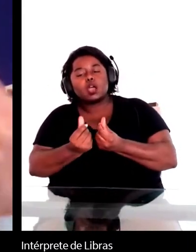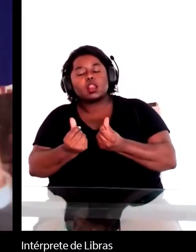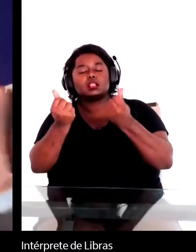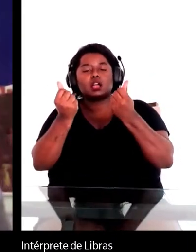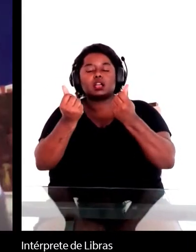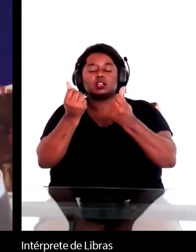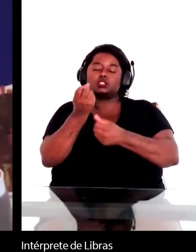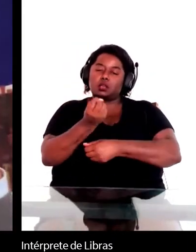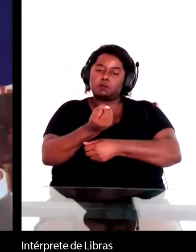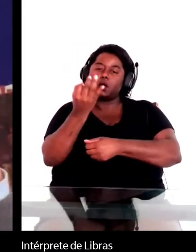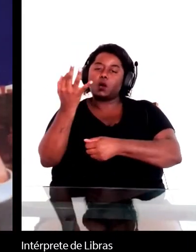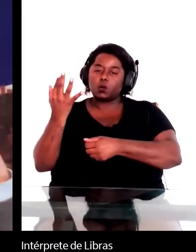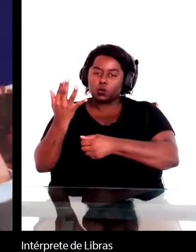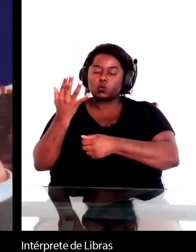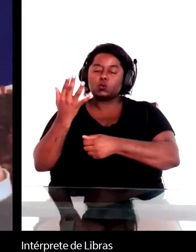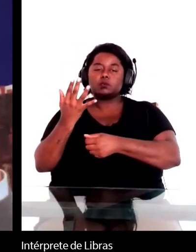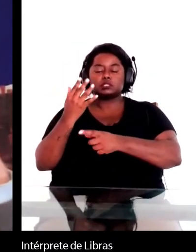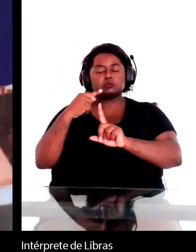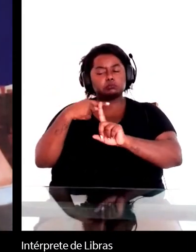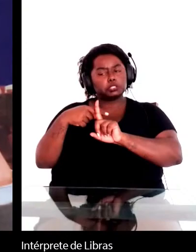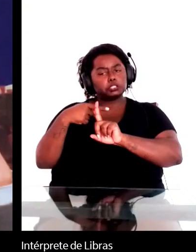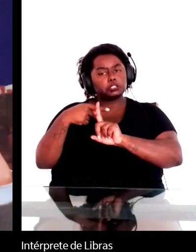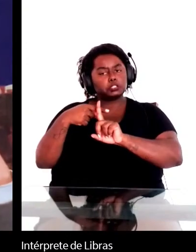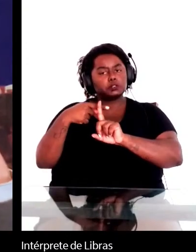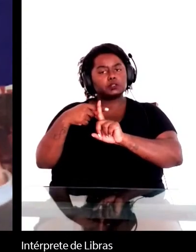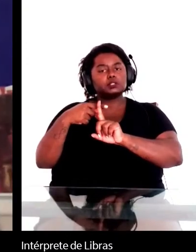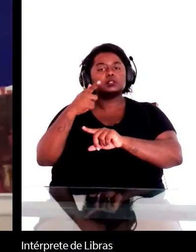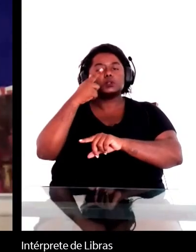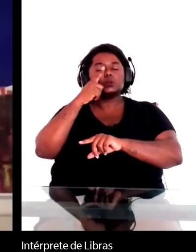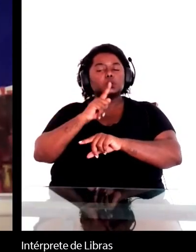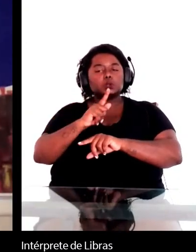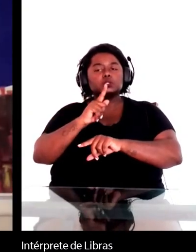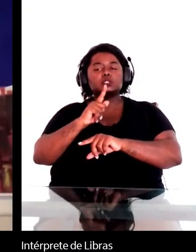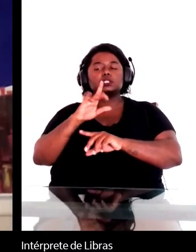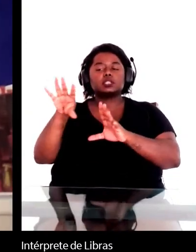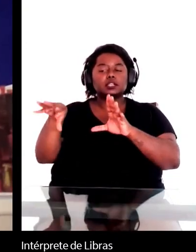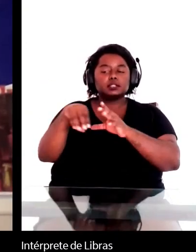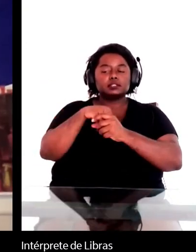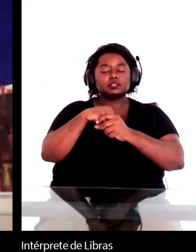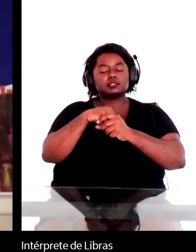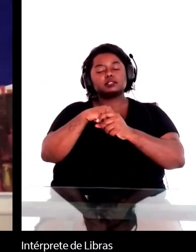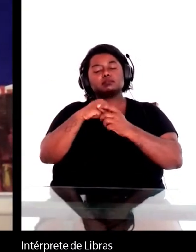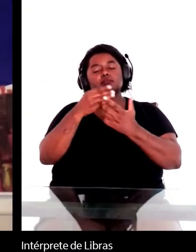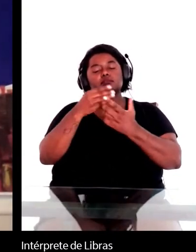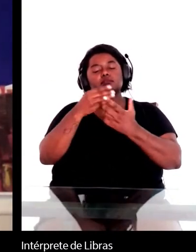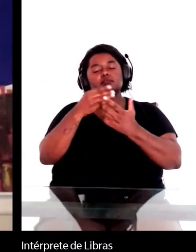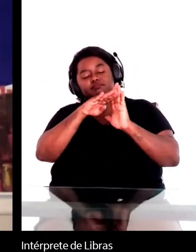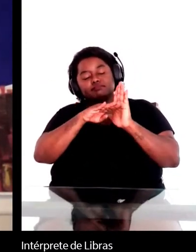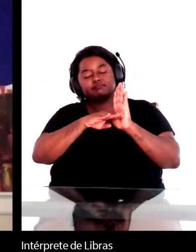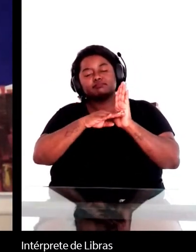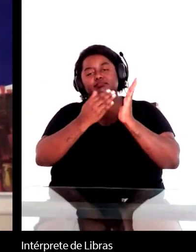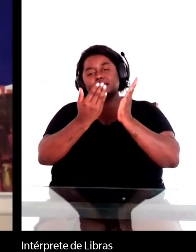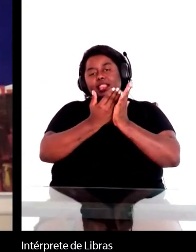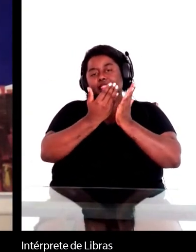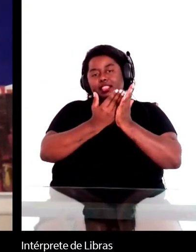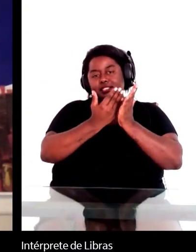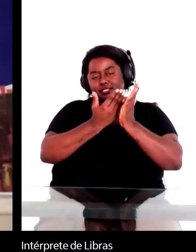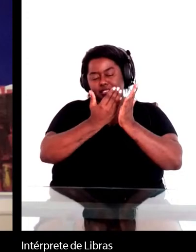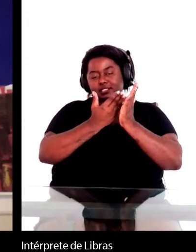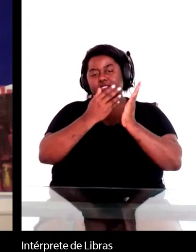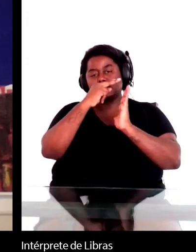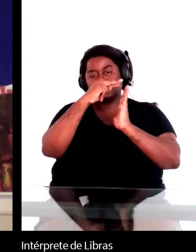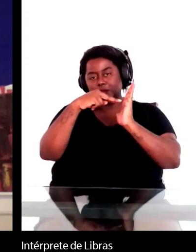para que entre nessas listas de leitura, eu